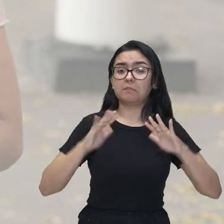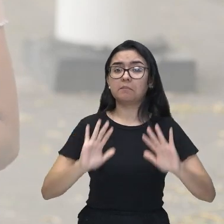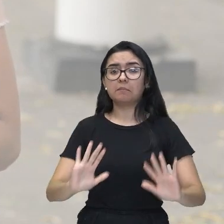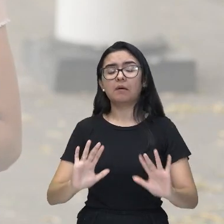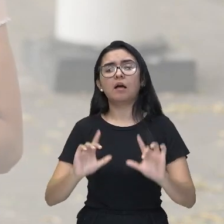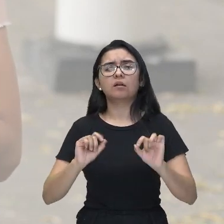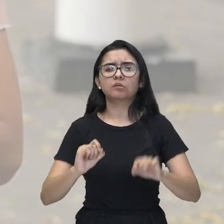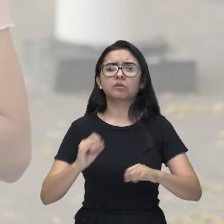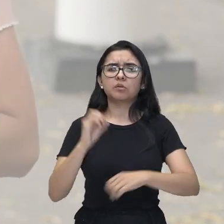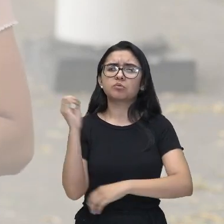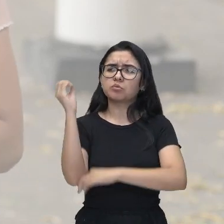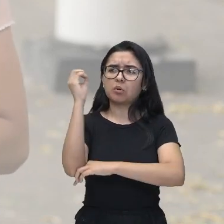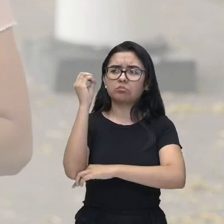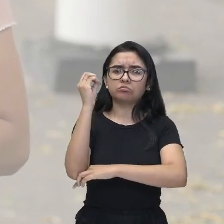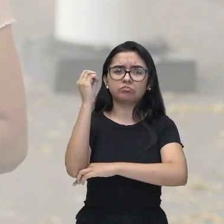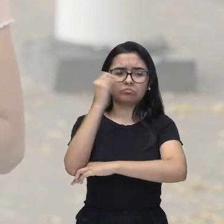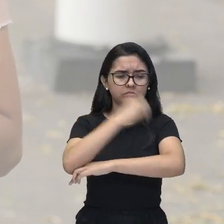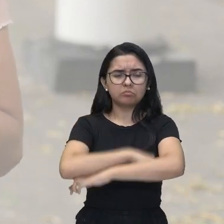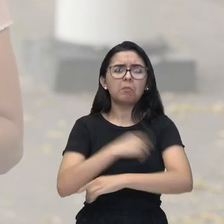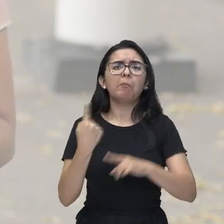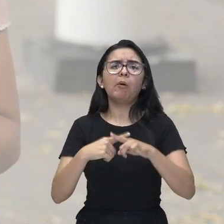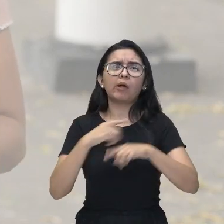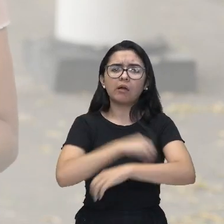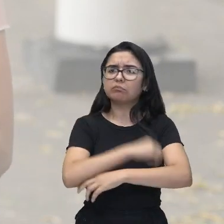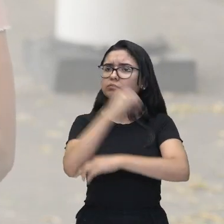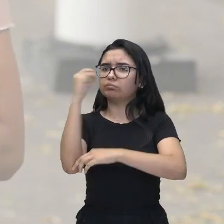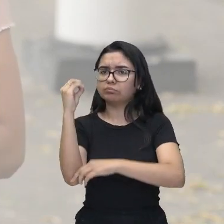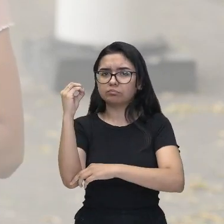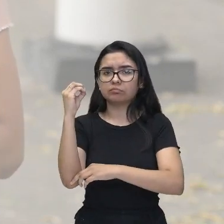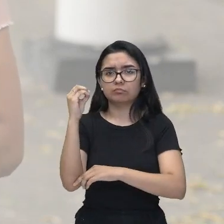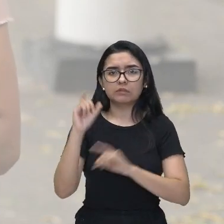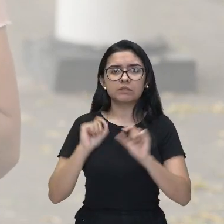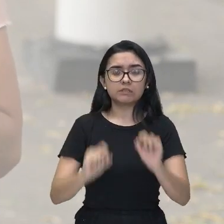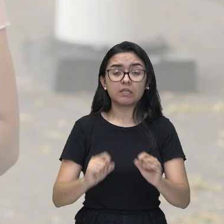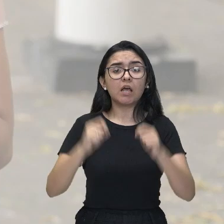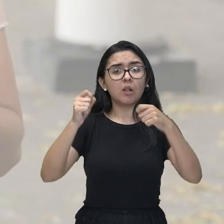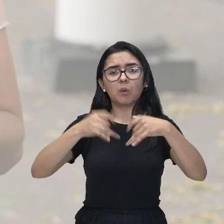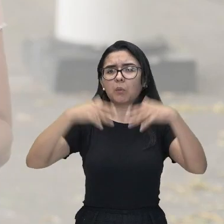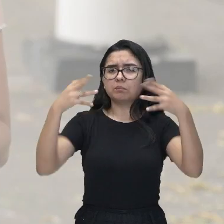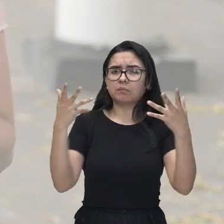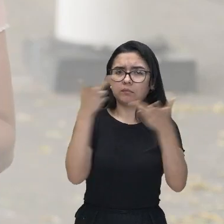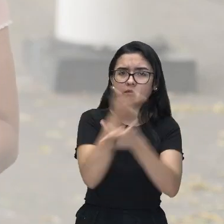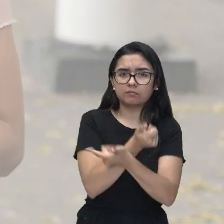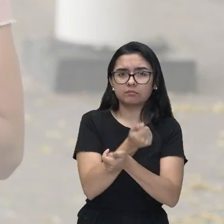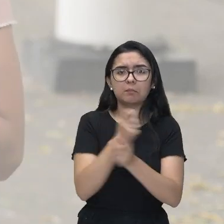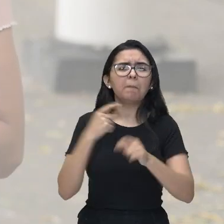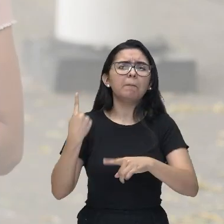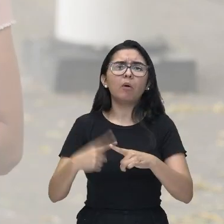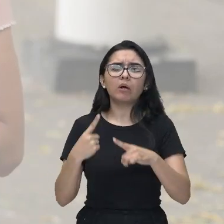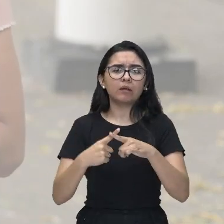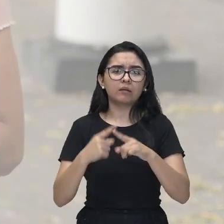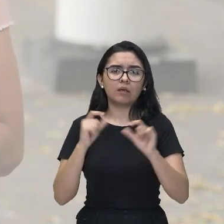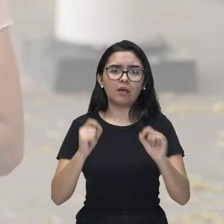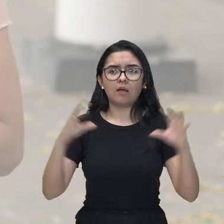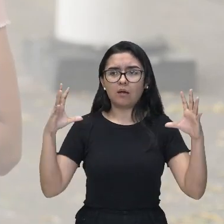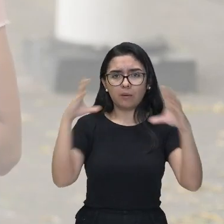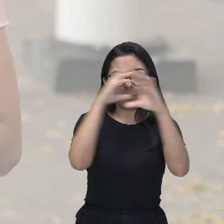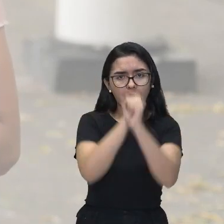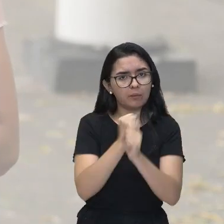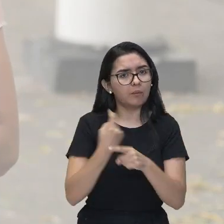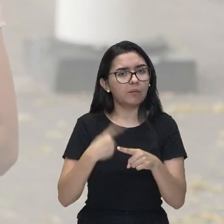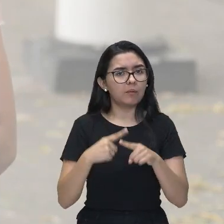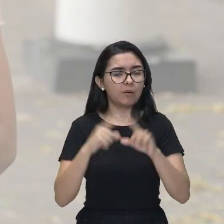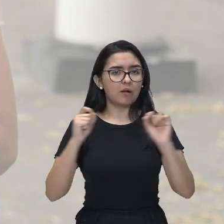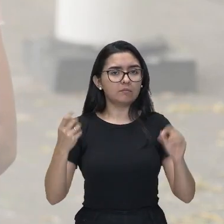se acaba o sol, por que nascia? Se é tão formosa a luz, por que não dura? Como a beleza